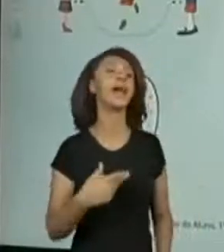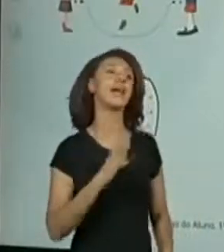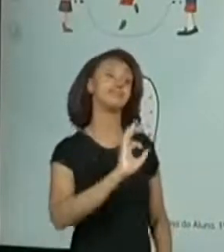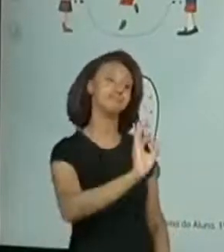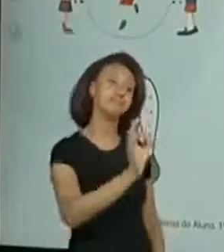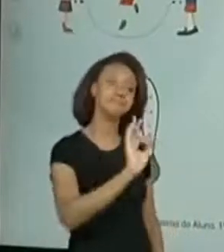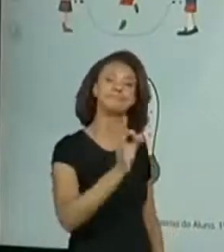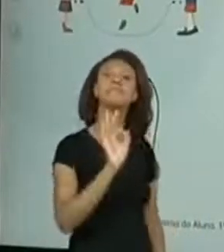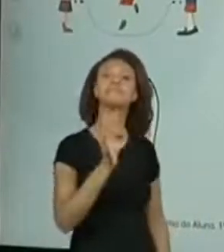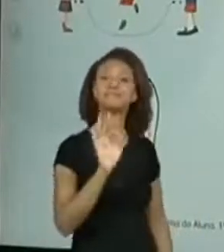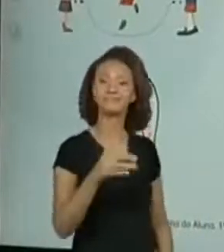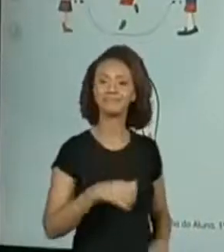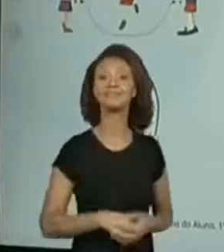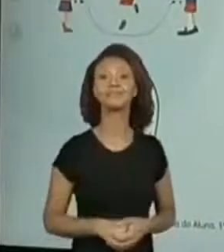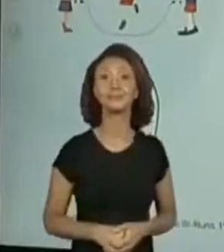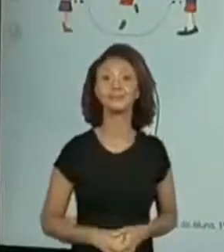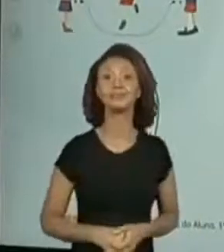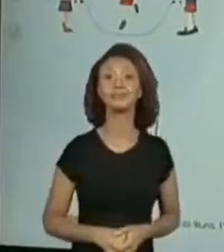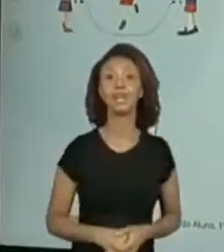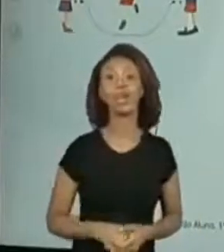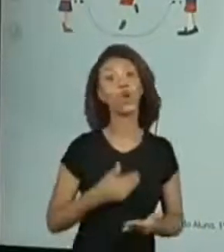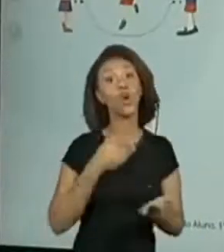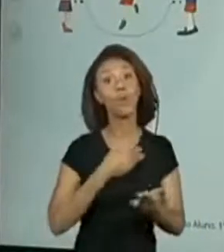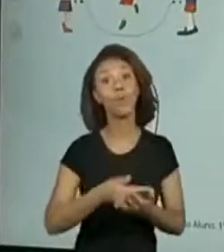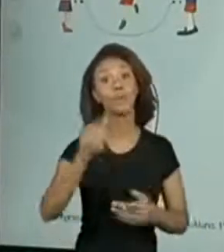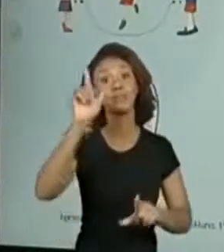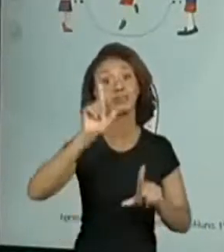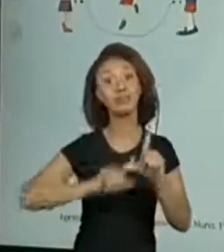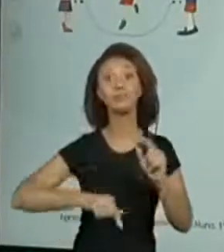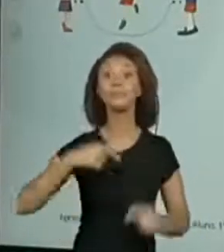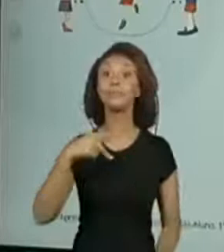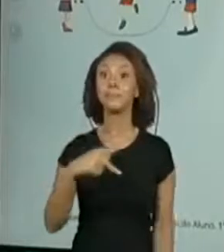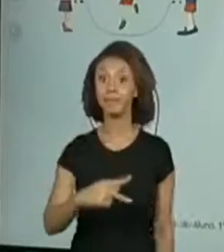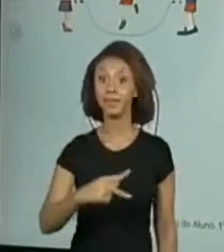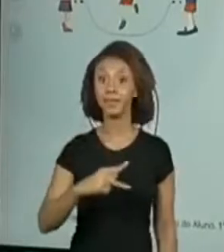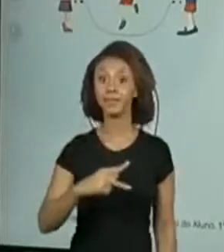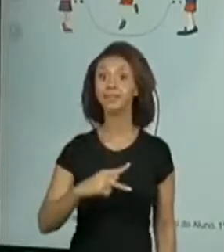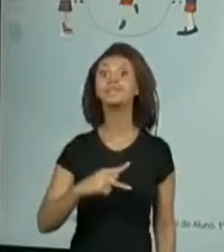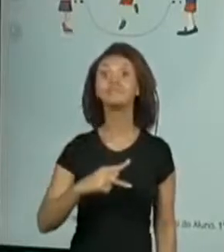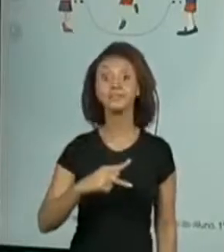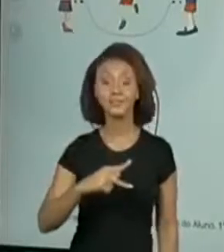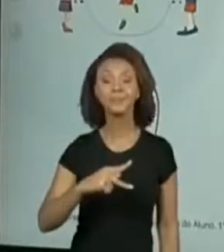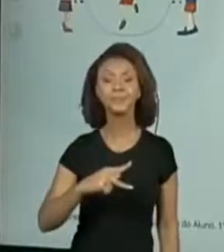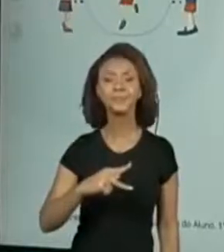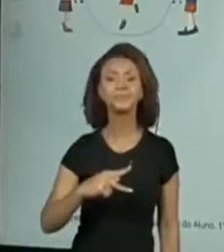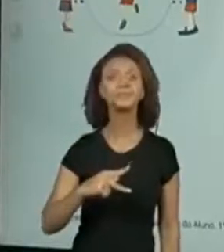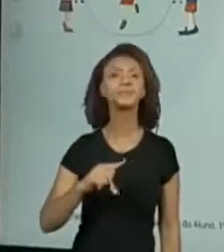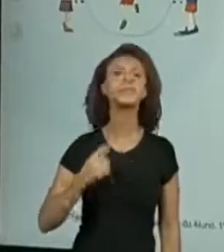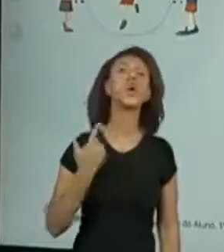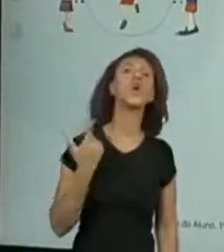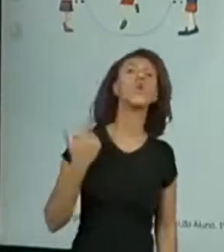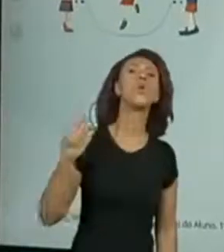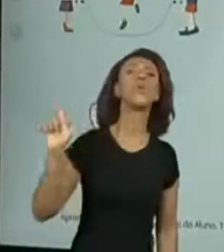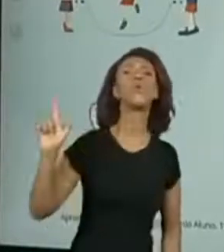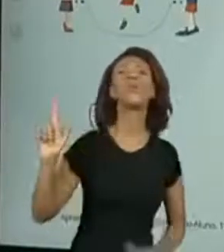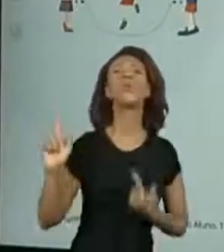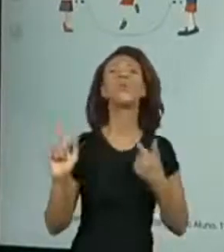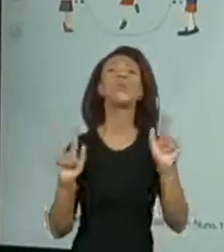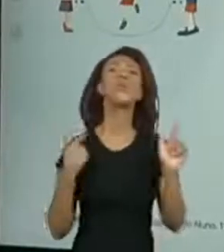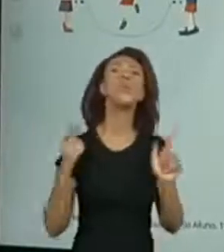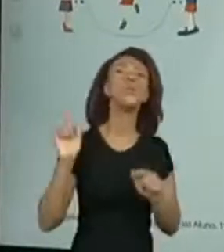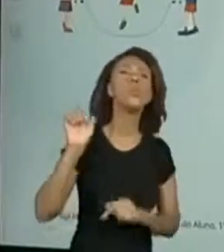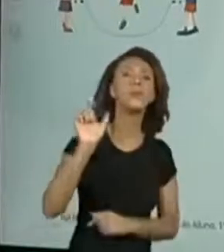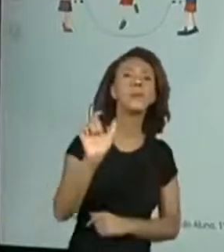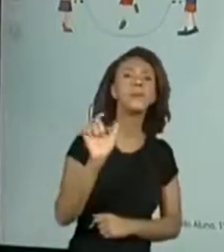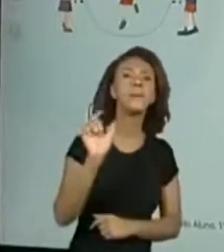P. Pular corda começa com a letra P. A gente tem alguma outra palavra